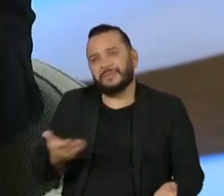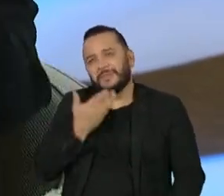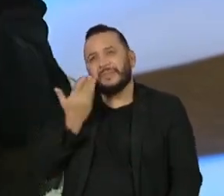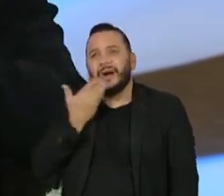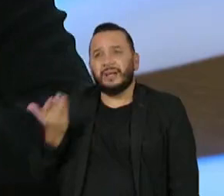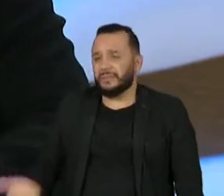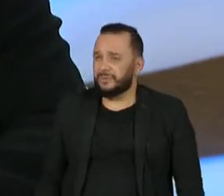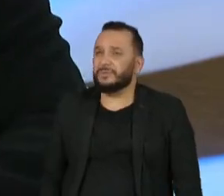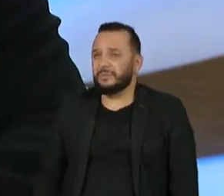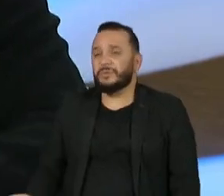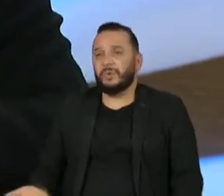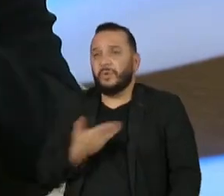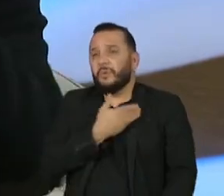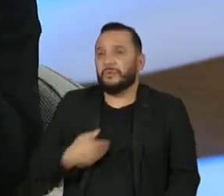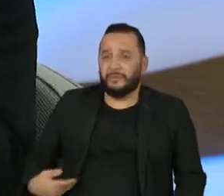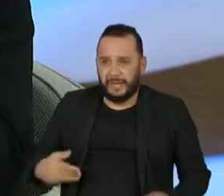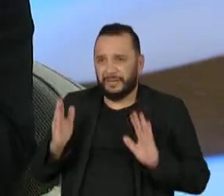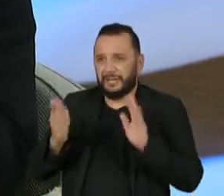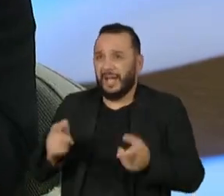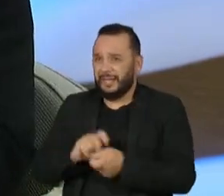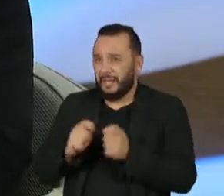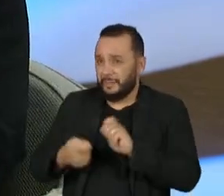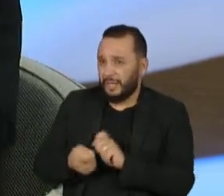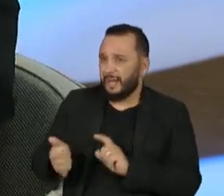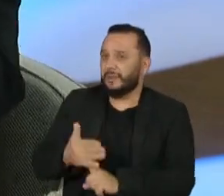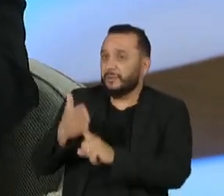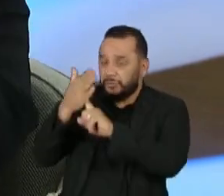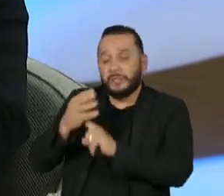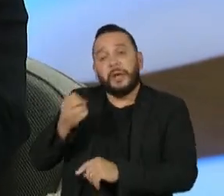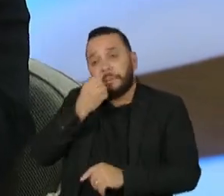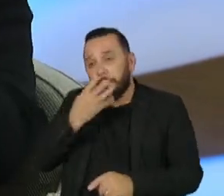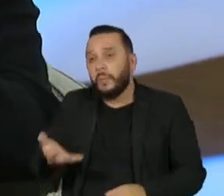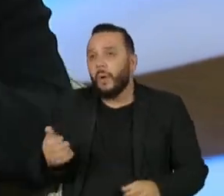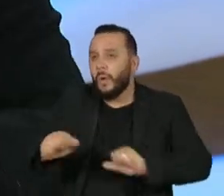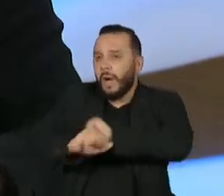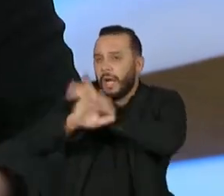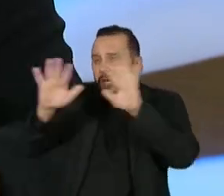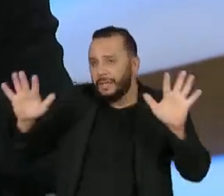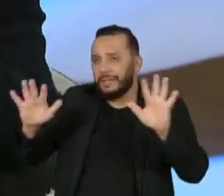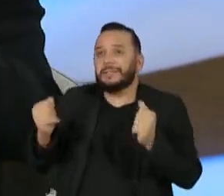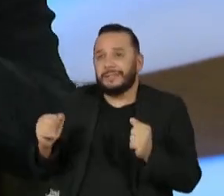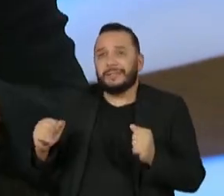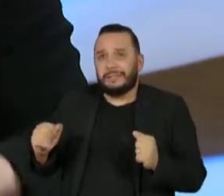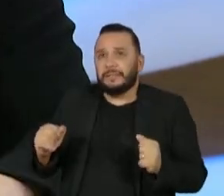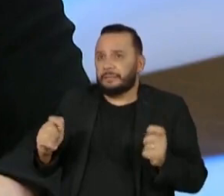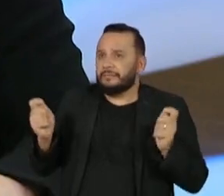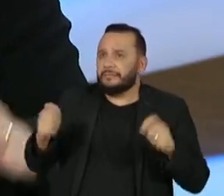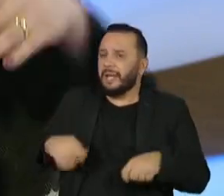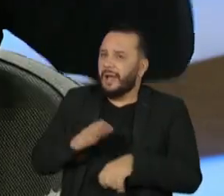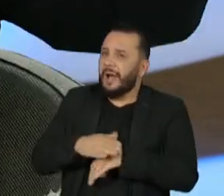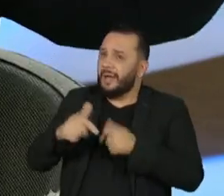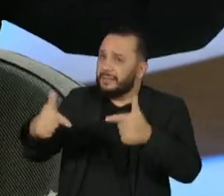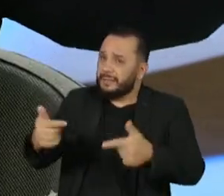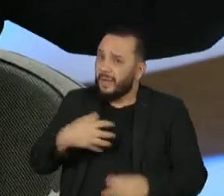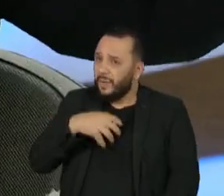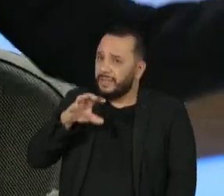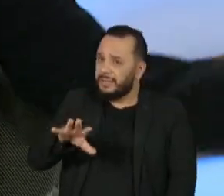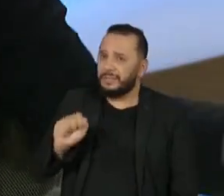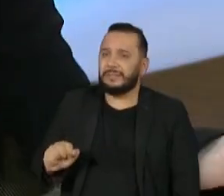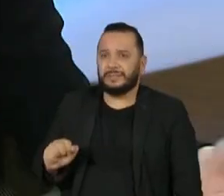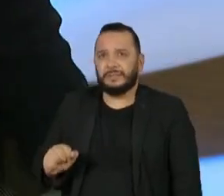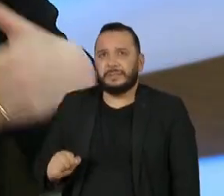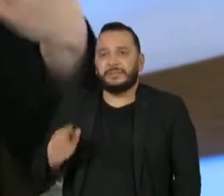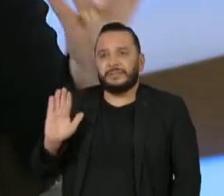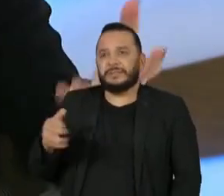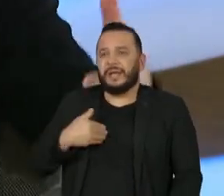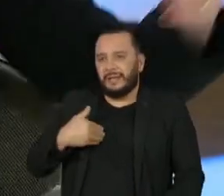transparência e ele economiza. Você faz o dever de casa no custo da máquina pública com medidas como esta, desde as cidades